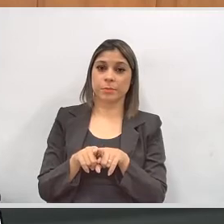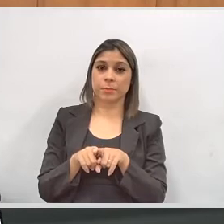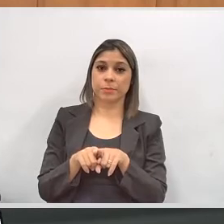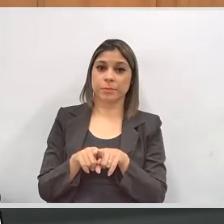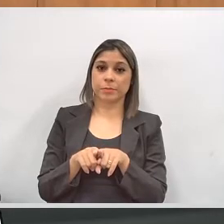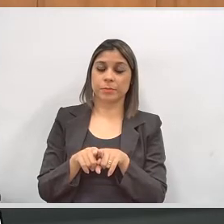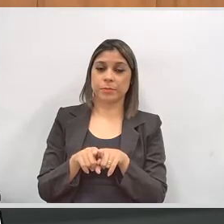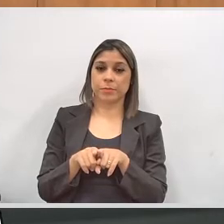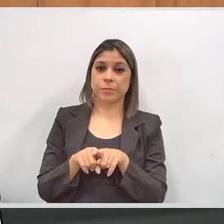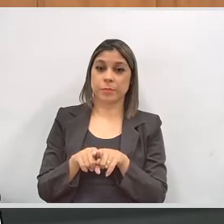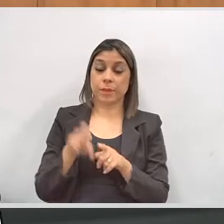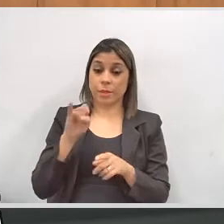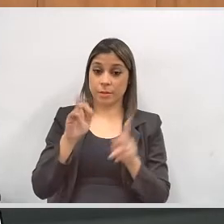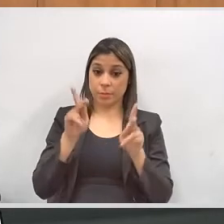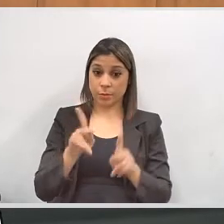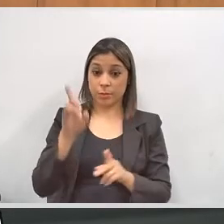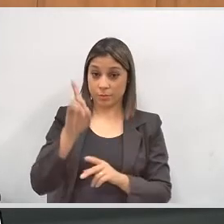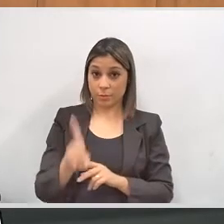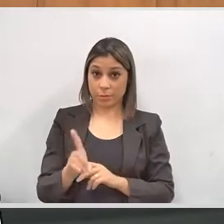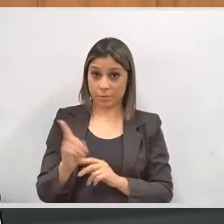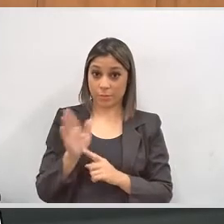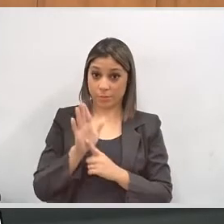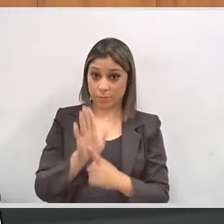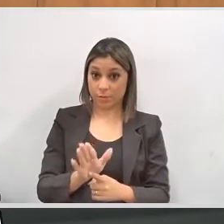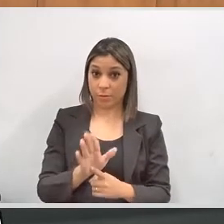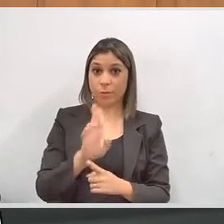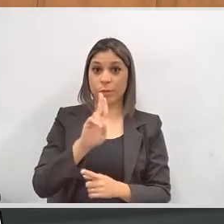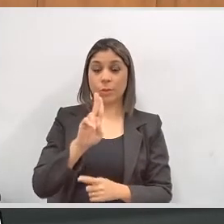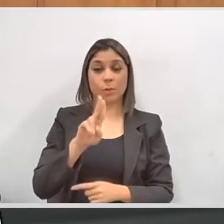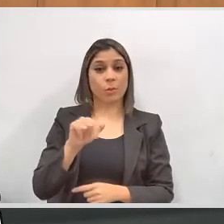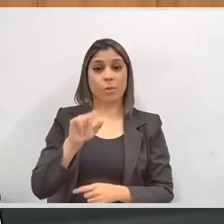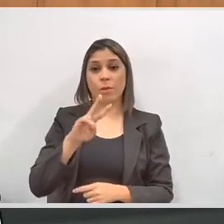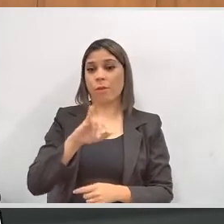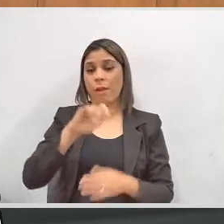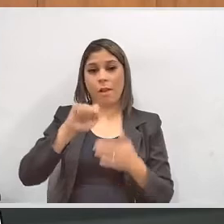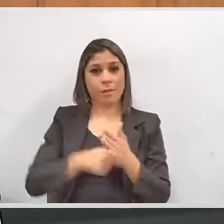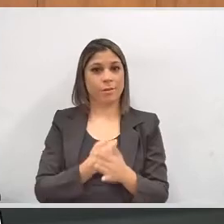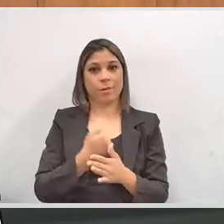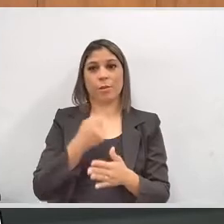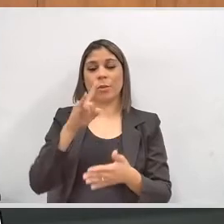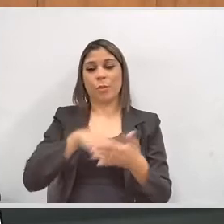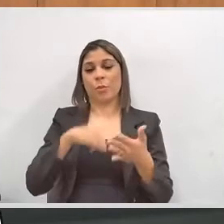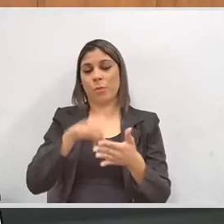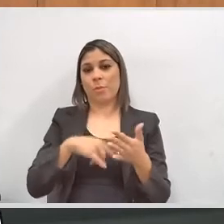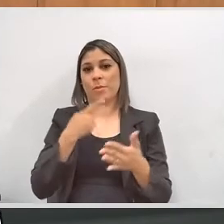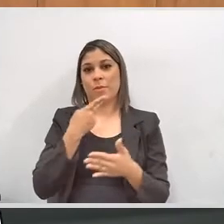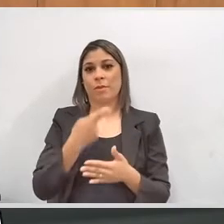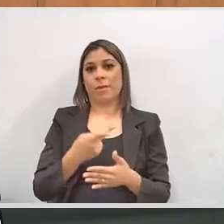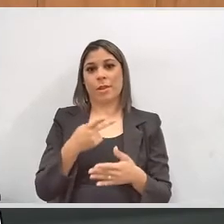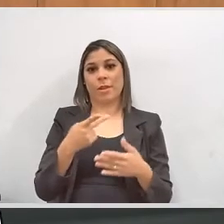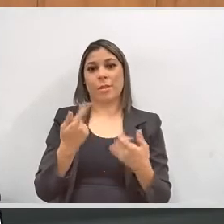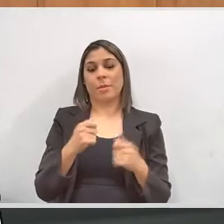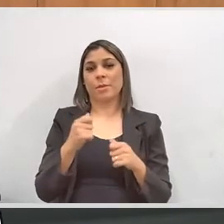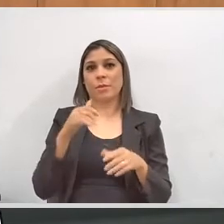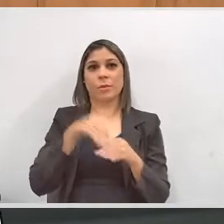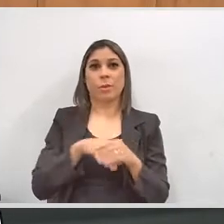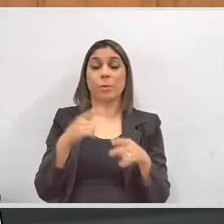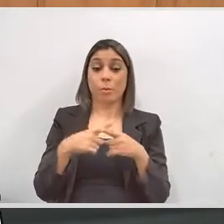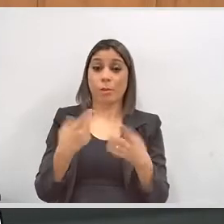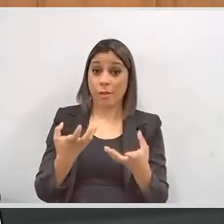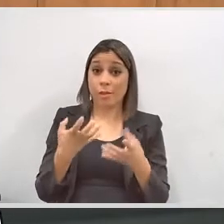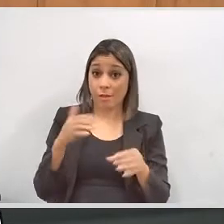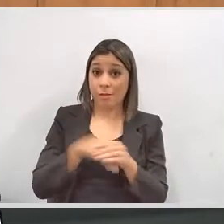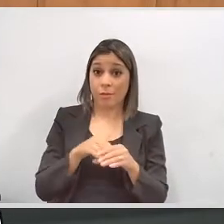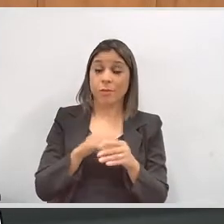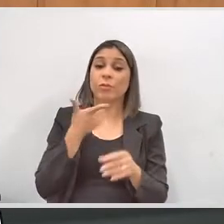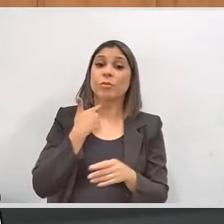A pessoa com deficiência que pode manifestar, jamais ela assinará aquele documento para falar que deixou de votar. Elas